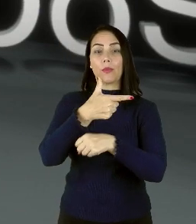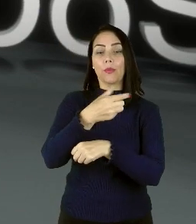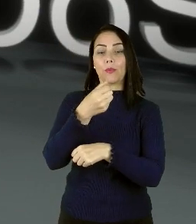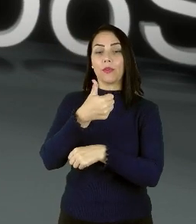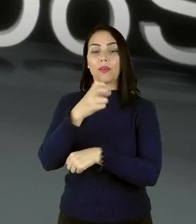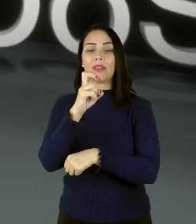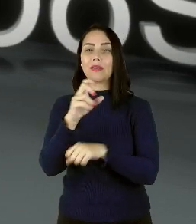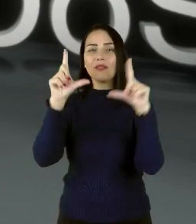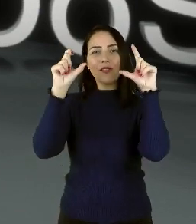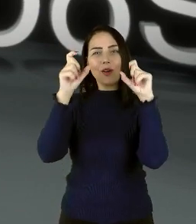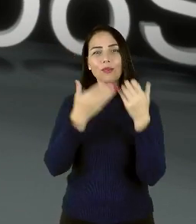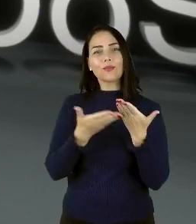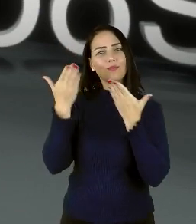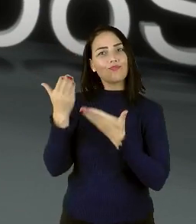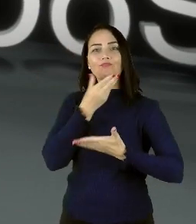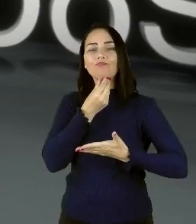a foto do pequeno Aylan.